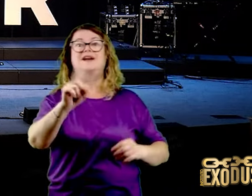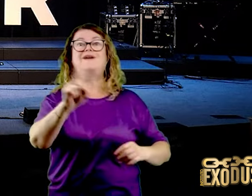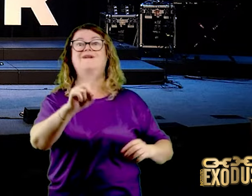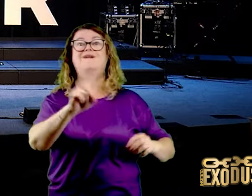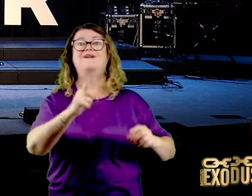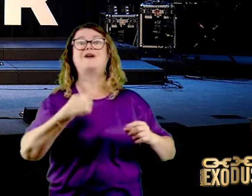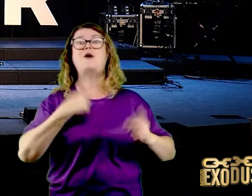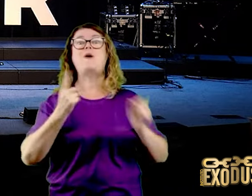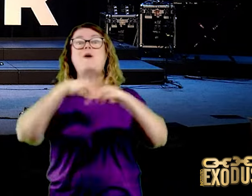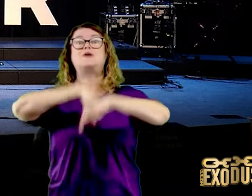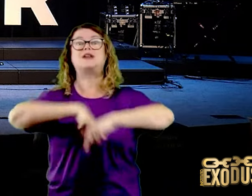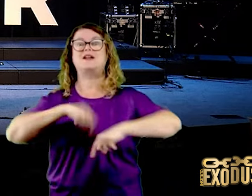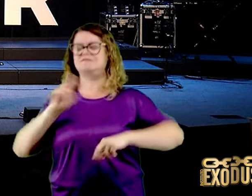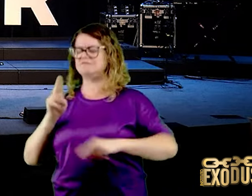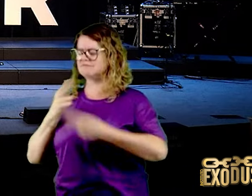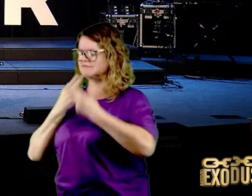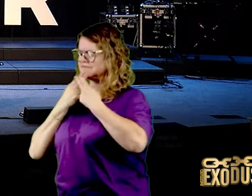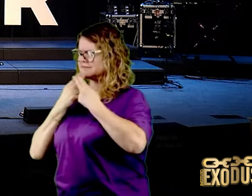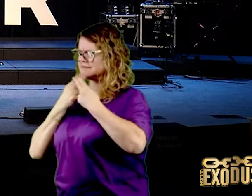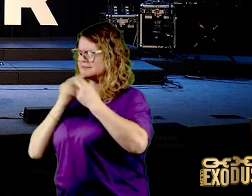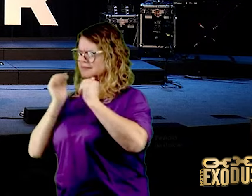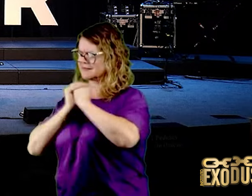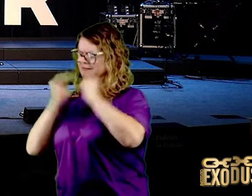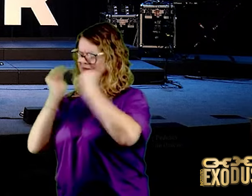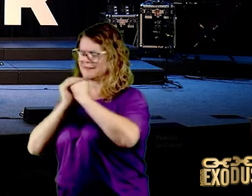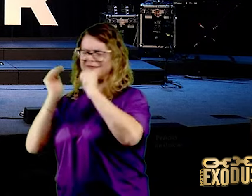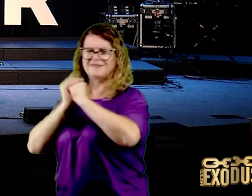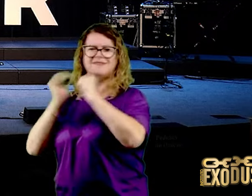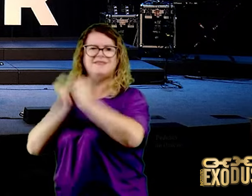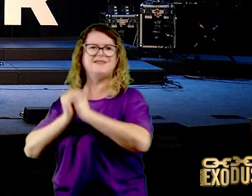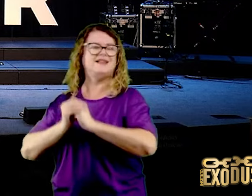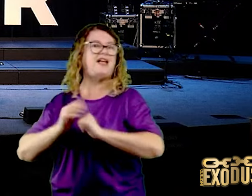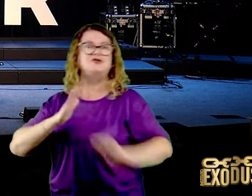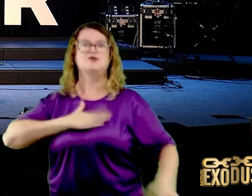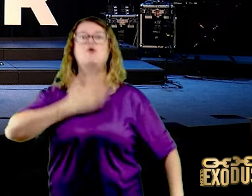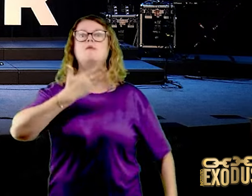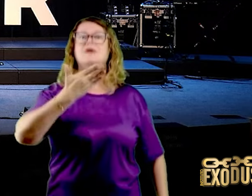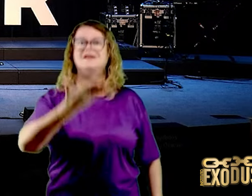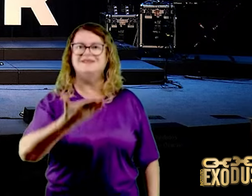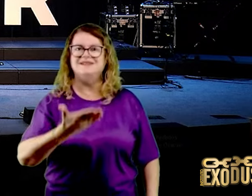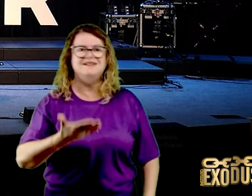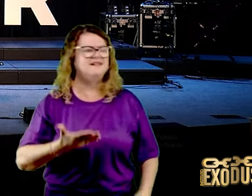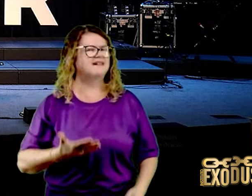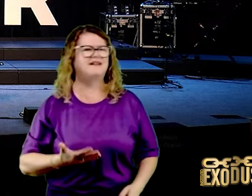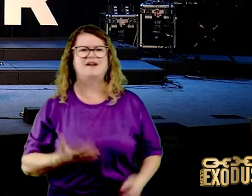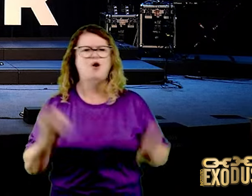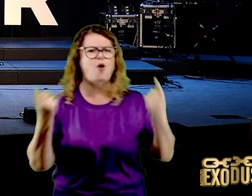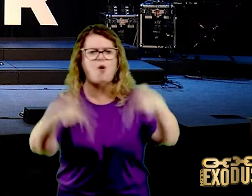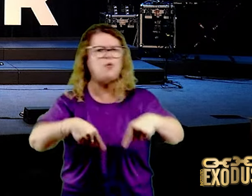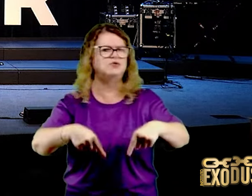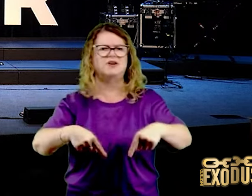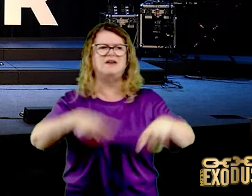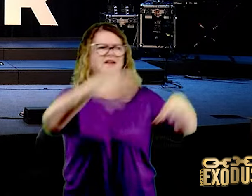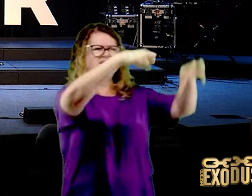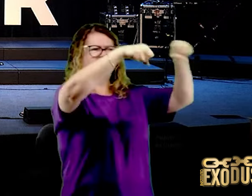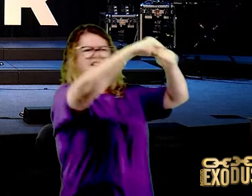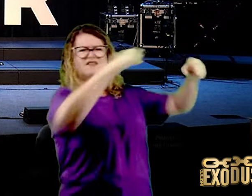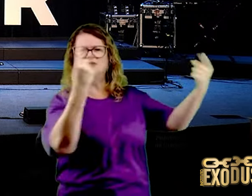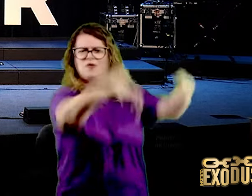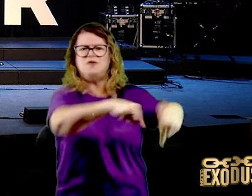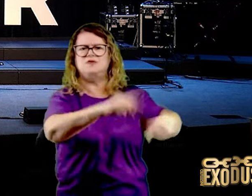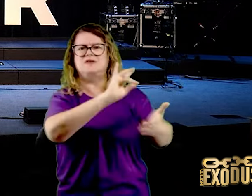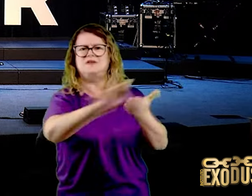jejue. esse apelo é insuportável para as estrelas. A guerra é fácil.